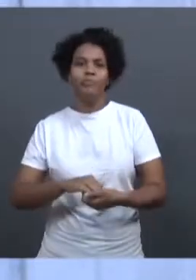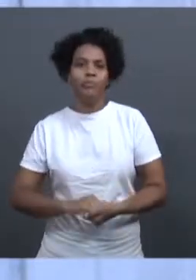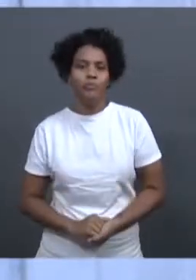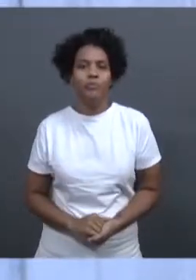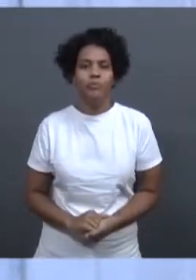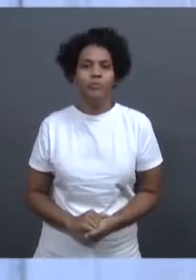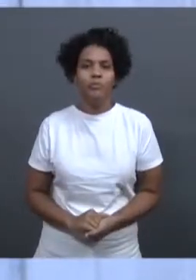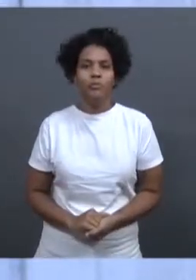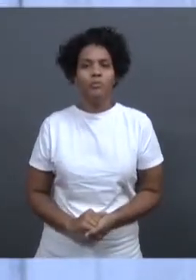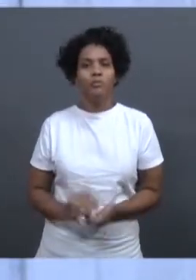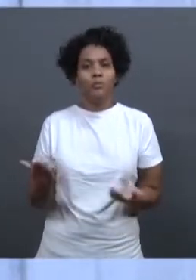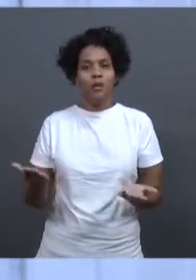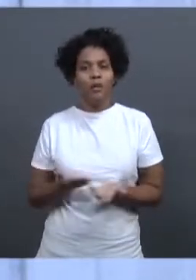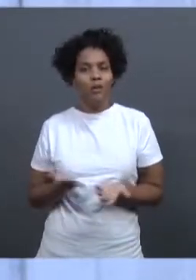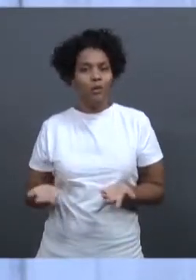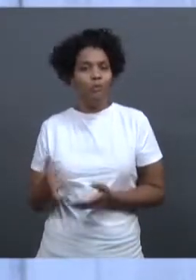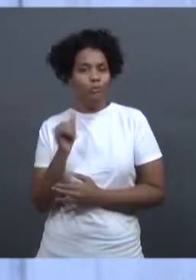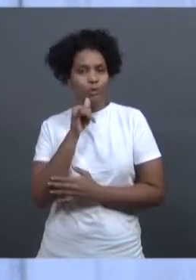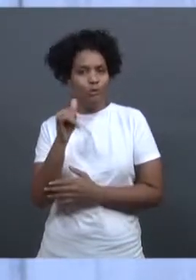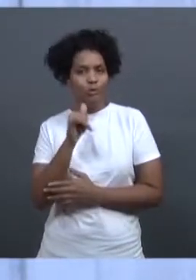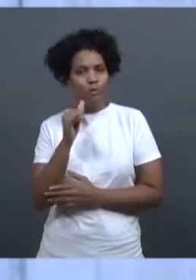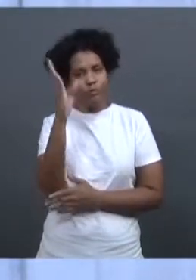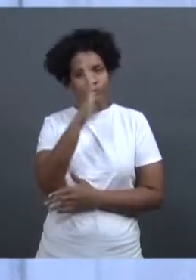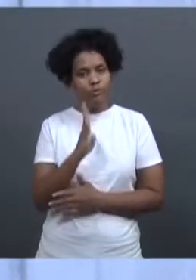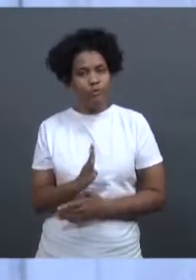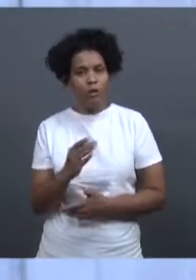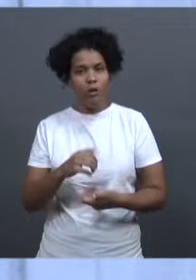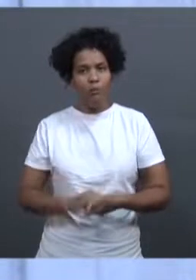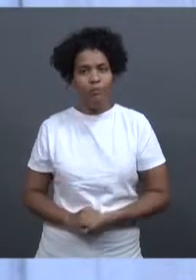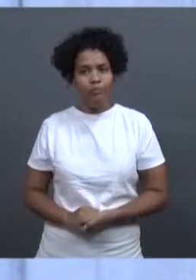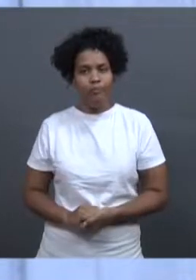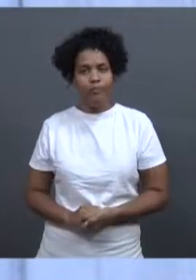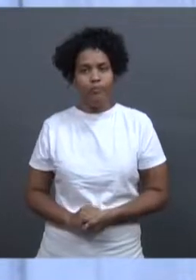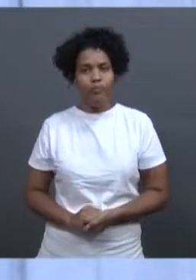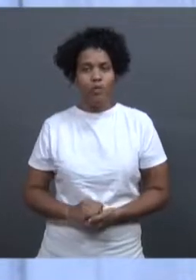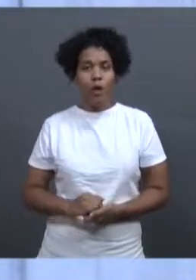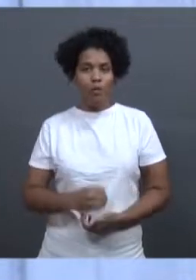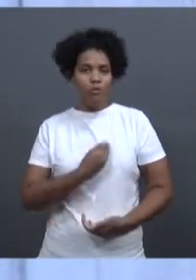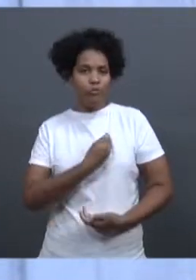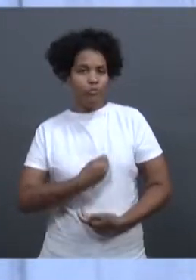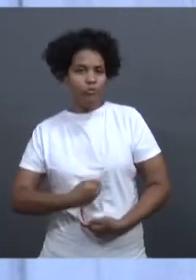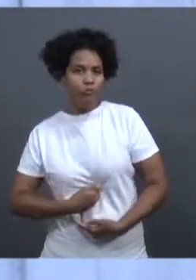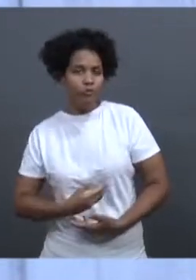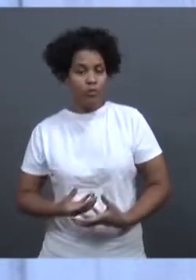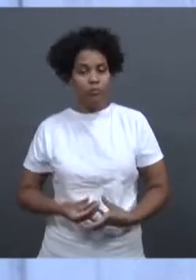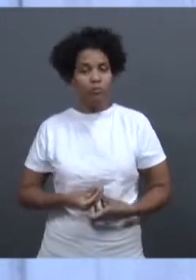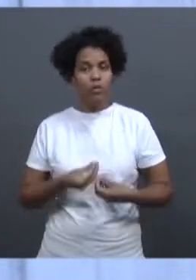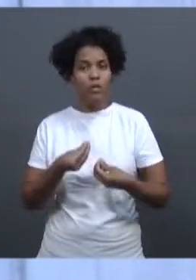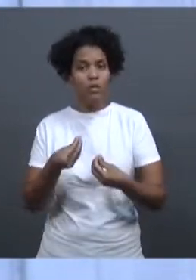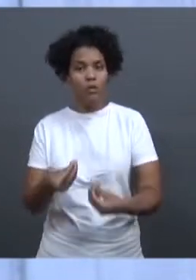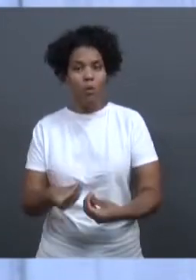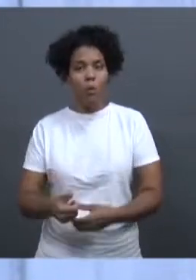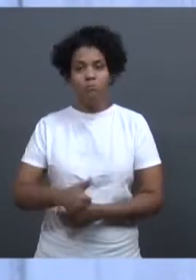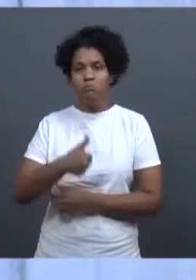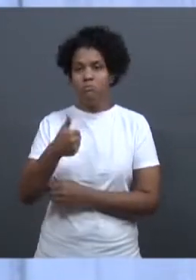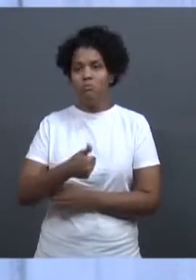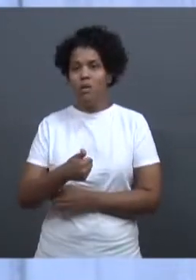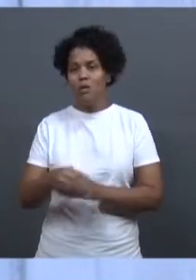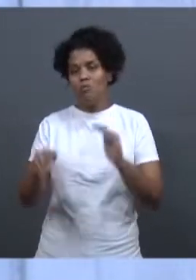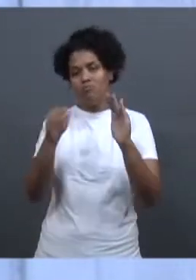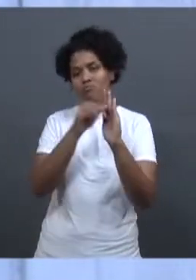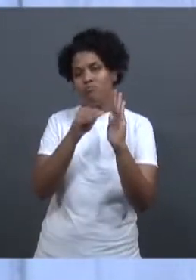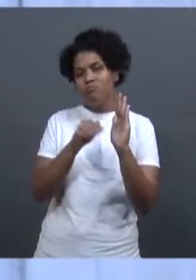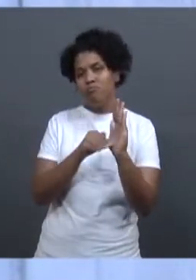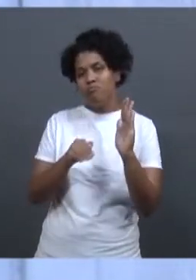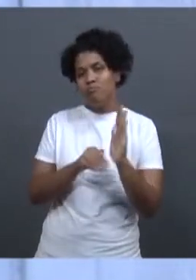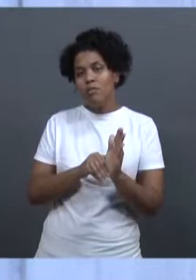Agora uma notícia nacional. O governo entregou hoje no Congresso o primeiro plano econômico após a aprovação